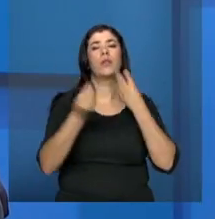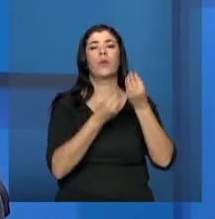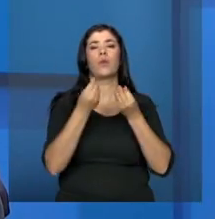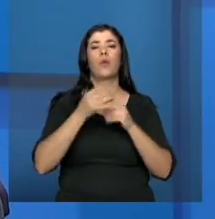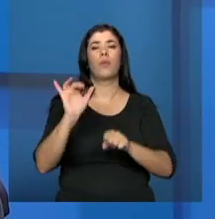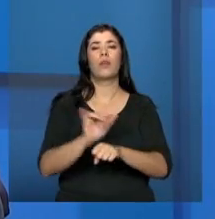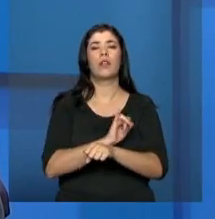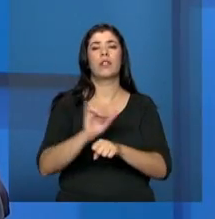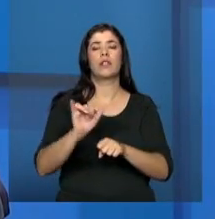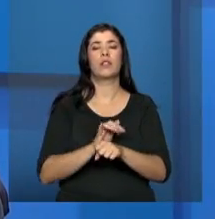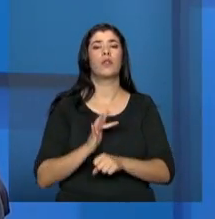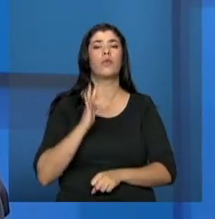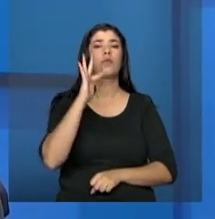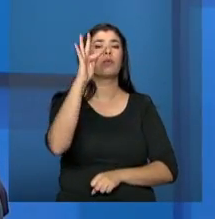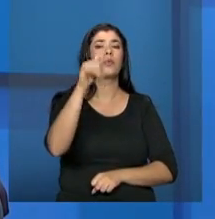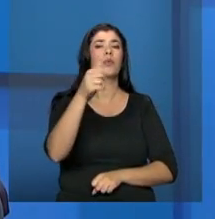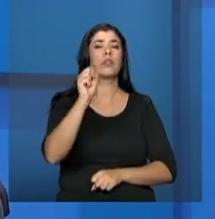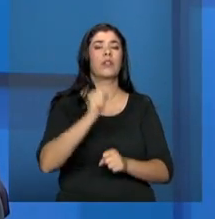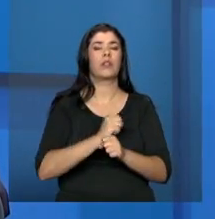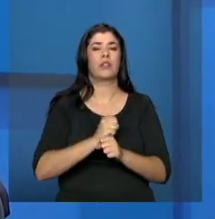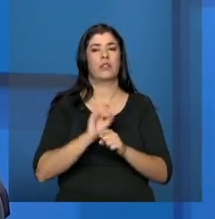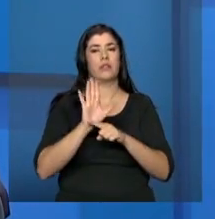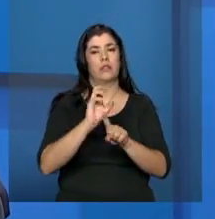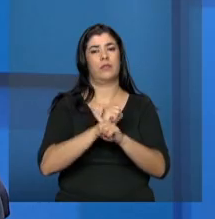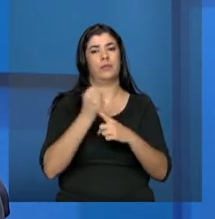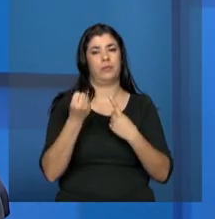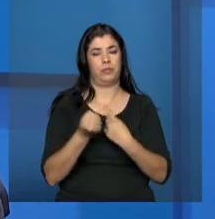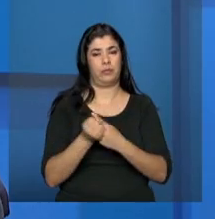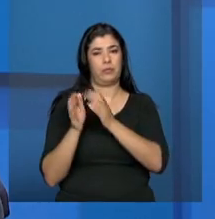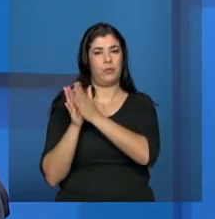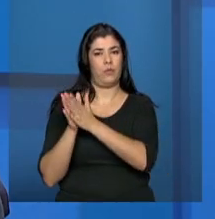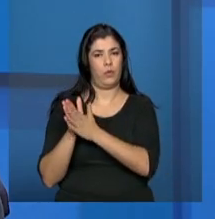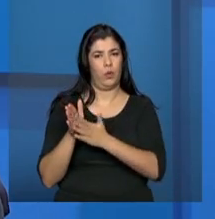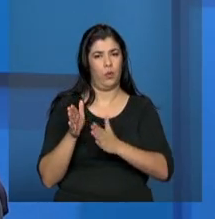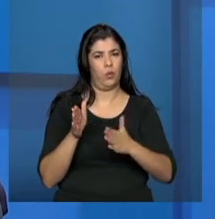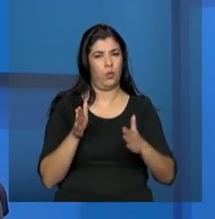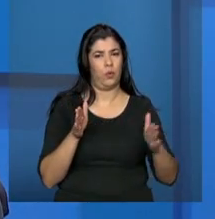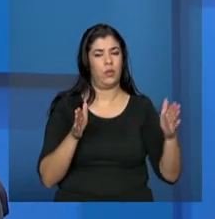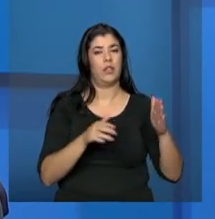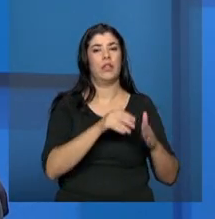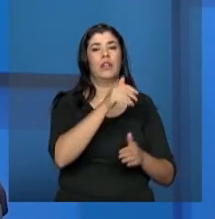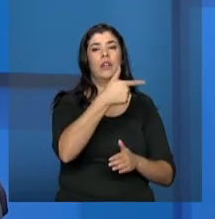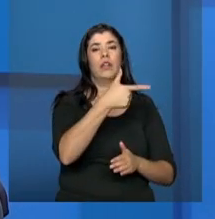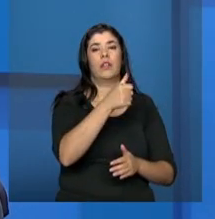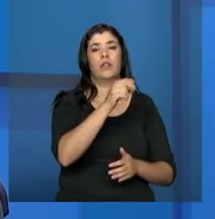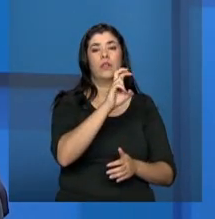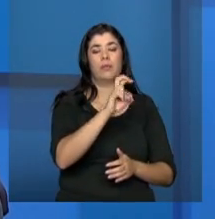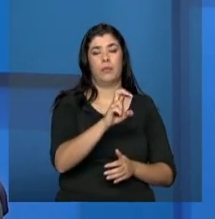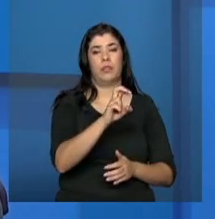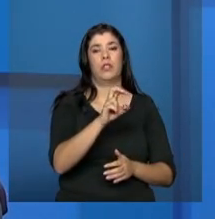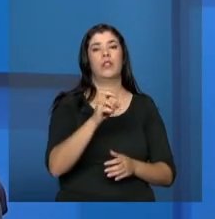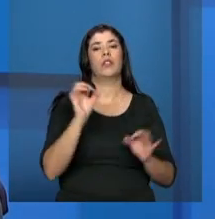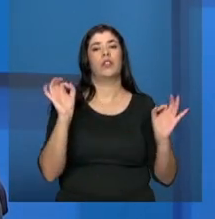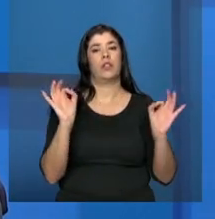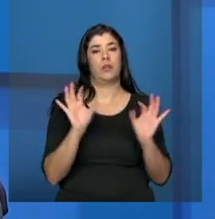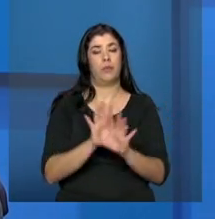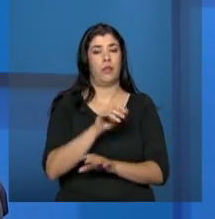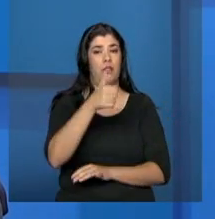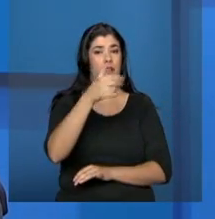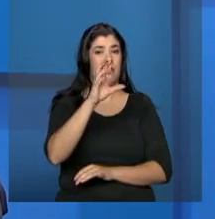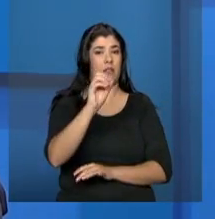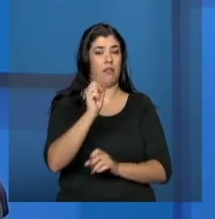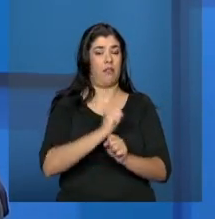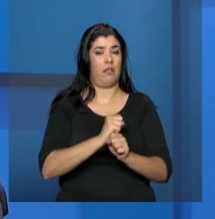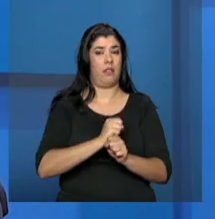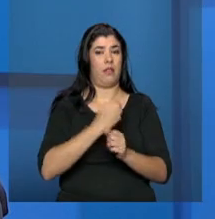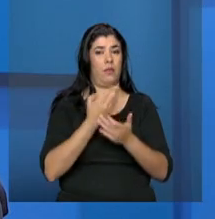Então, em 2015, nós concluímos esse, o que nós chamamos de um plano decenal. Então, a proposta